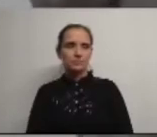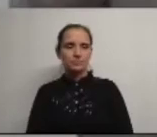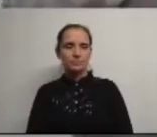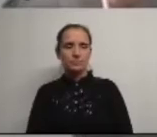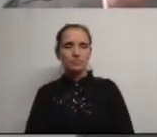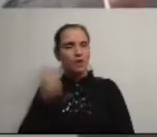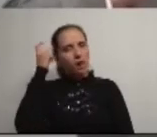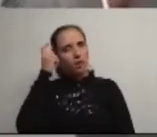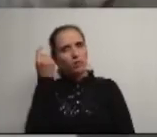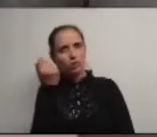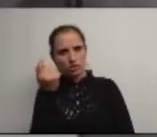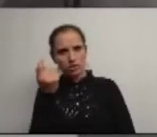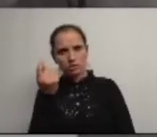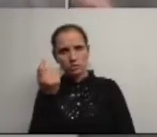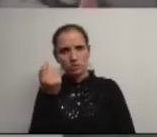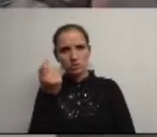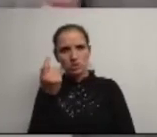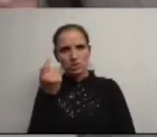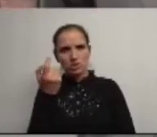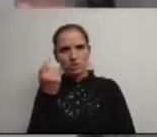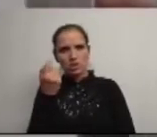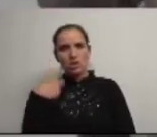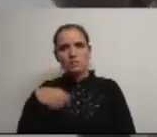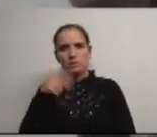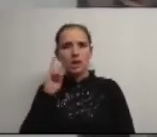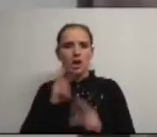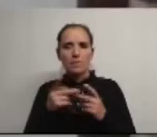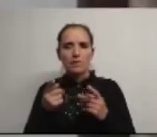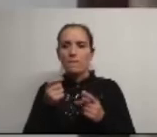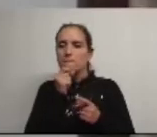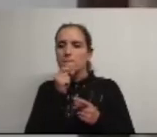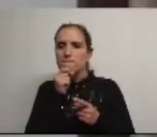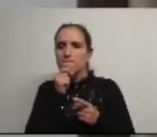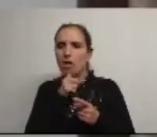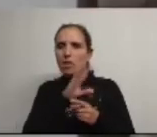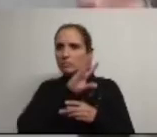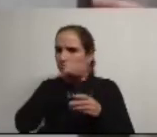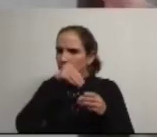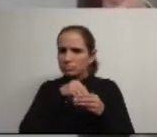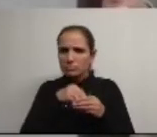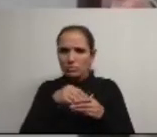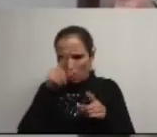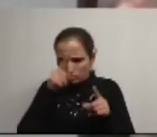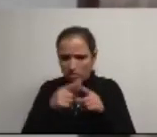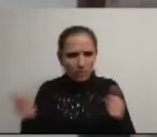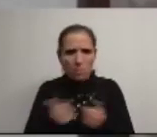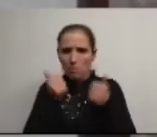pensemos um pouco os presidentes de câmara os autárquicos podem estar imbuídos das melhores intenções